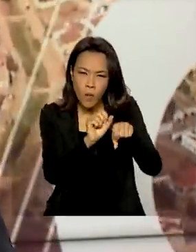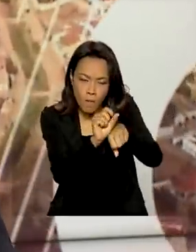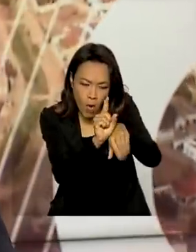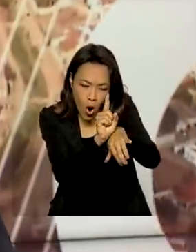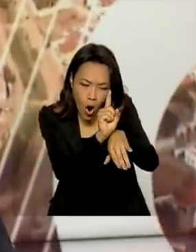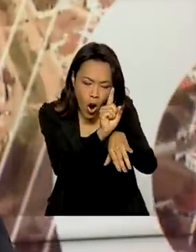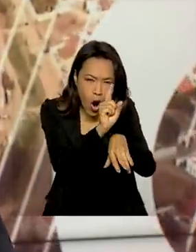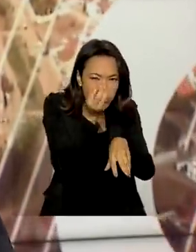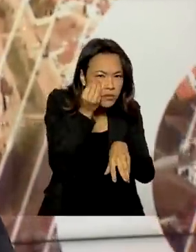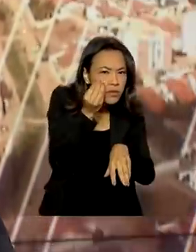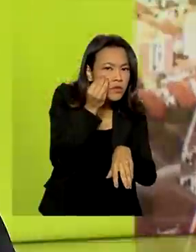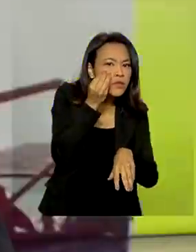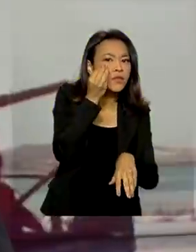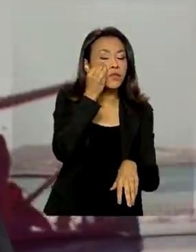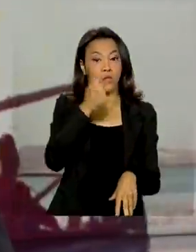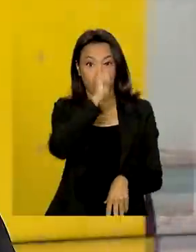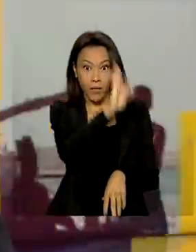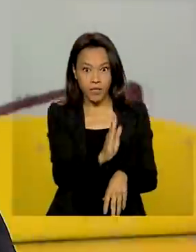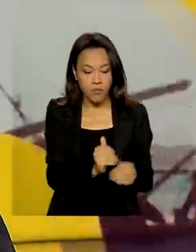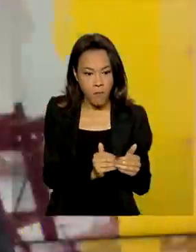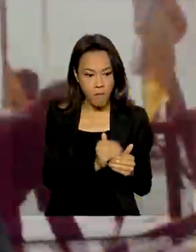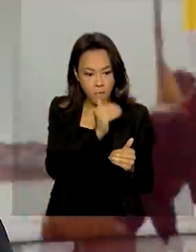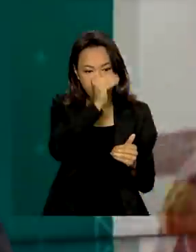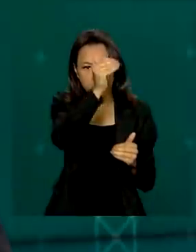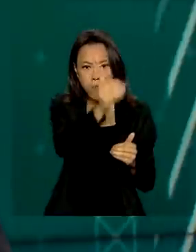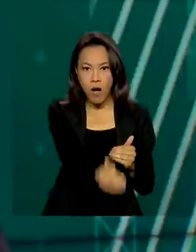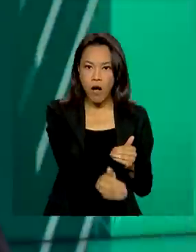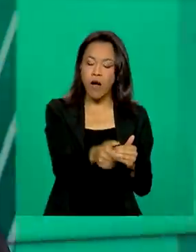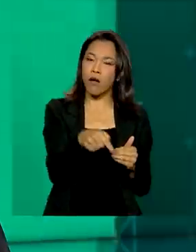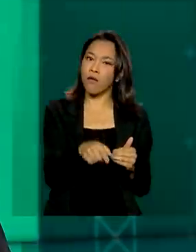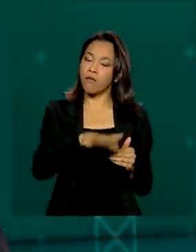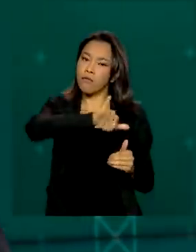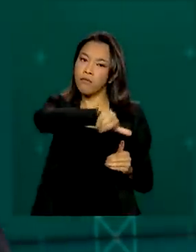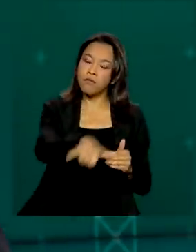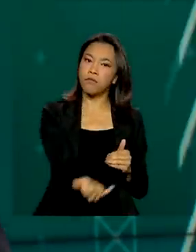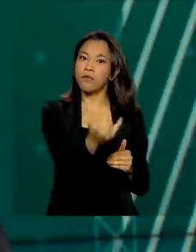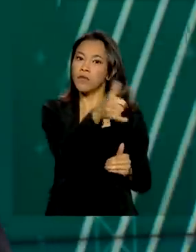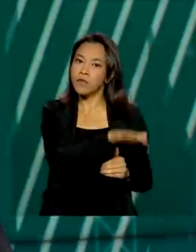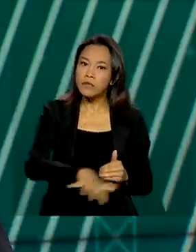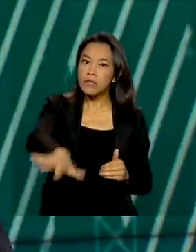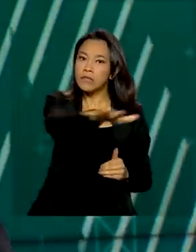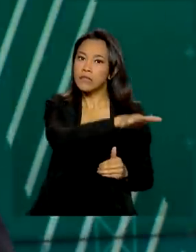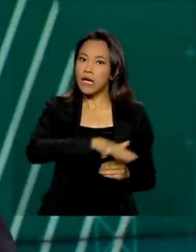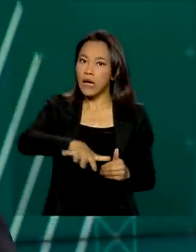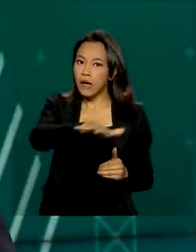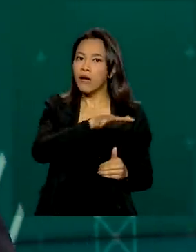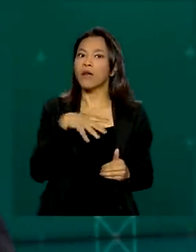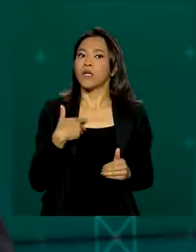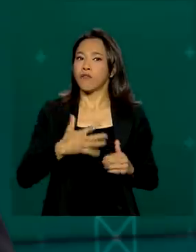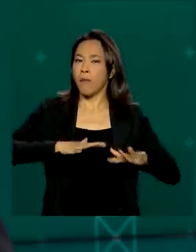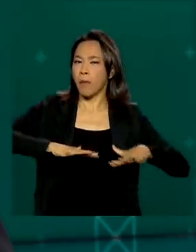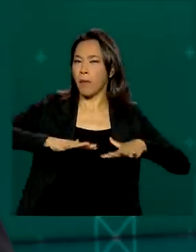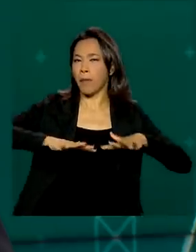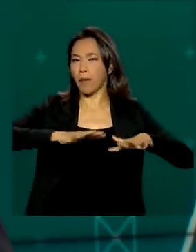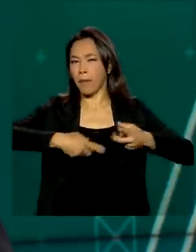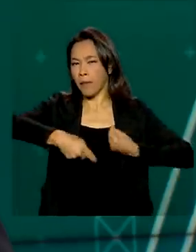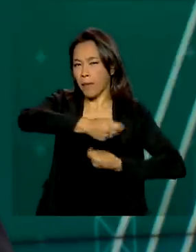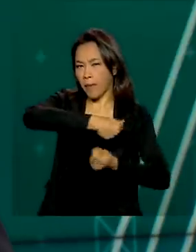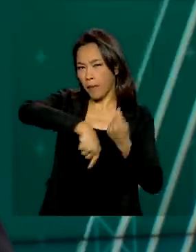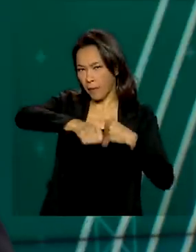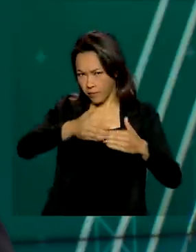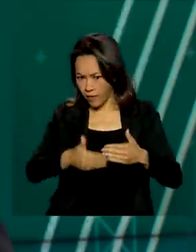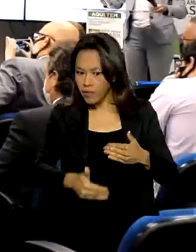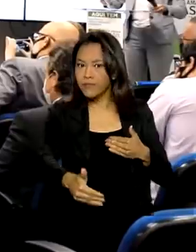Com a iniciativa, o Brasil dá mais um passo para aproveitar oportunidades no setor espacial que deve movimentar a economia nos